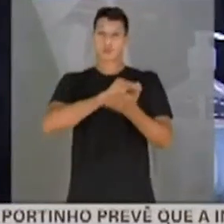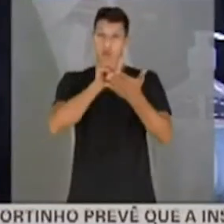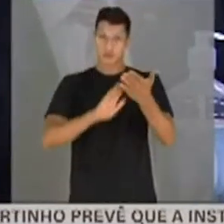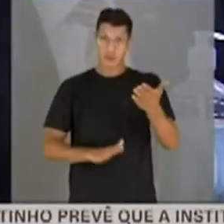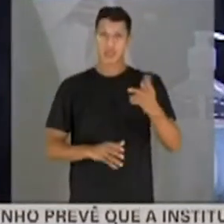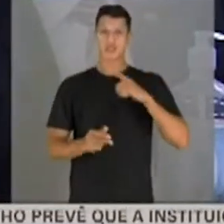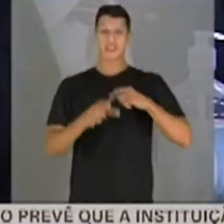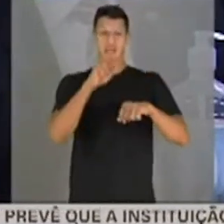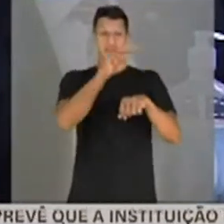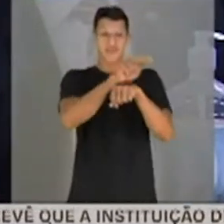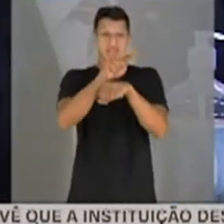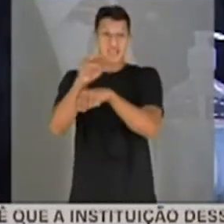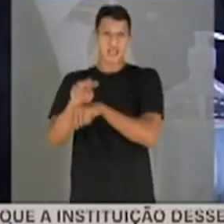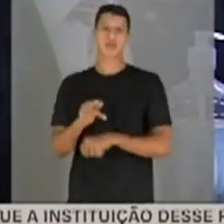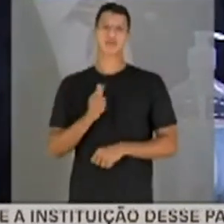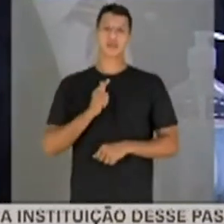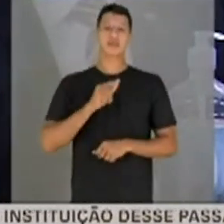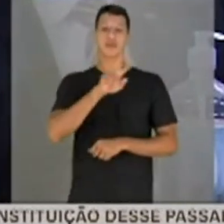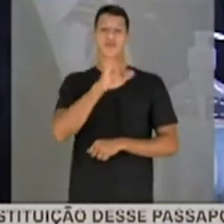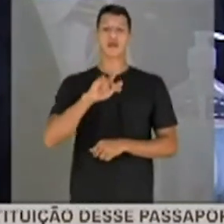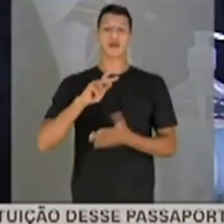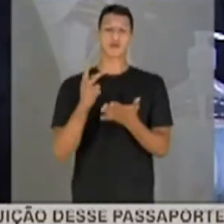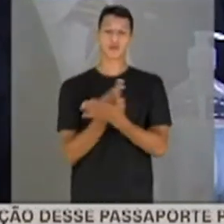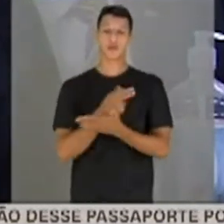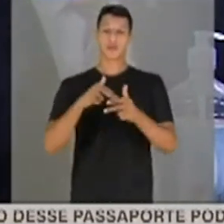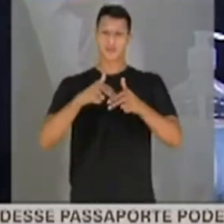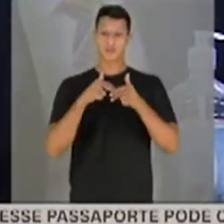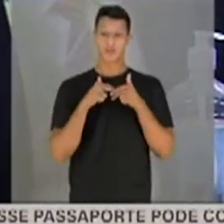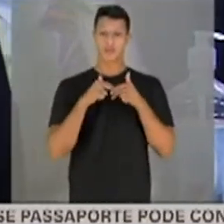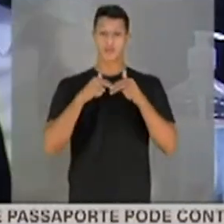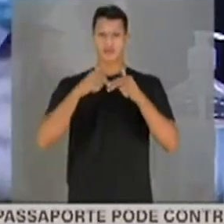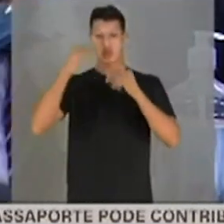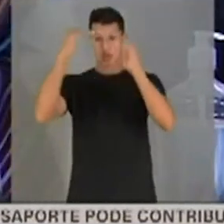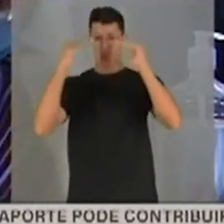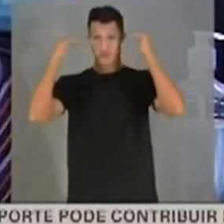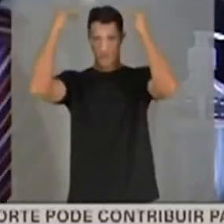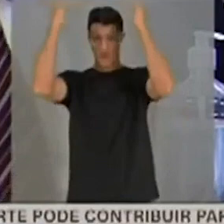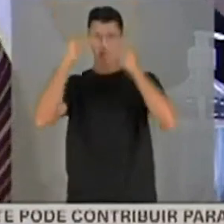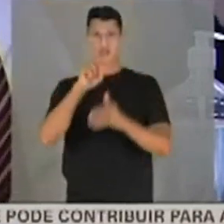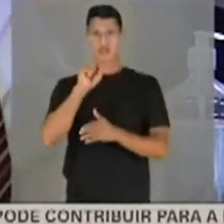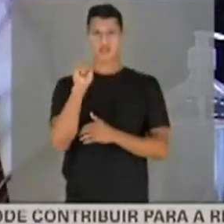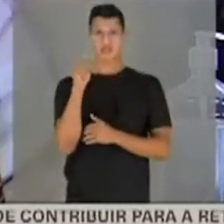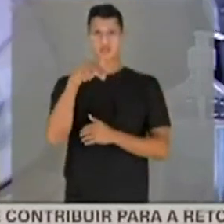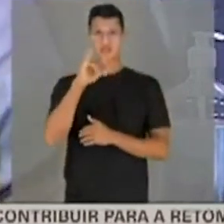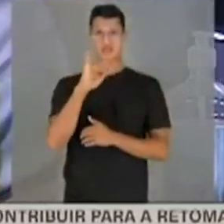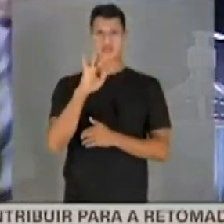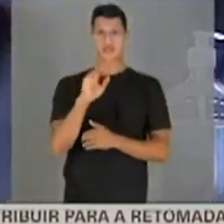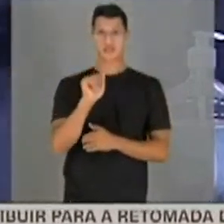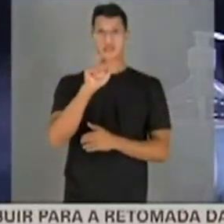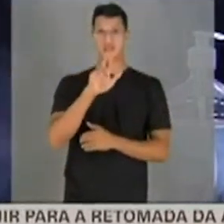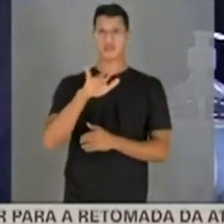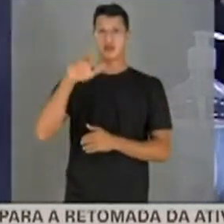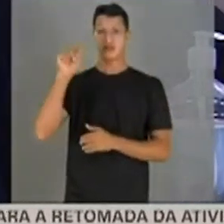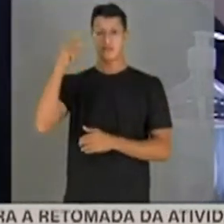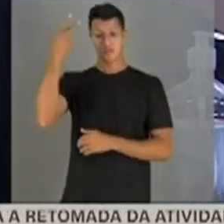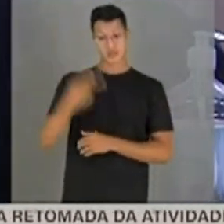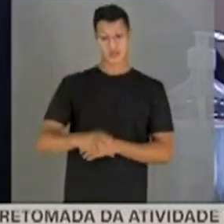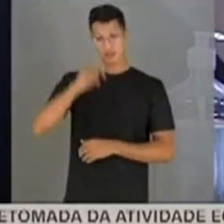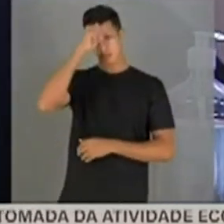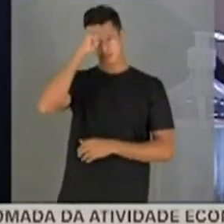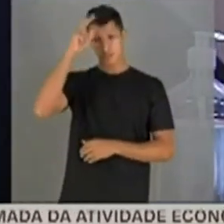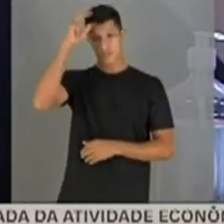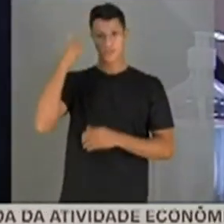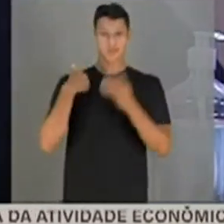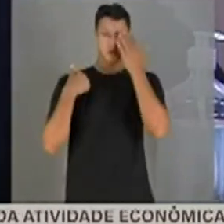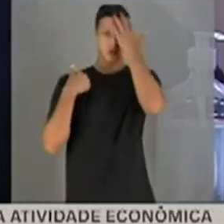a fiscalização, ela se dará por parte das autoridades sanitárias desses municípios. Então,